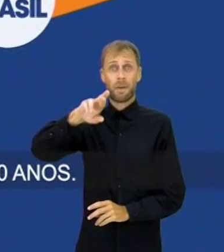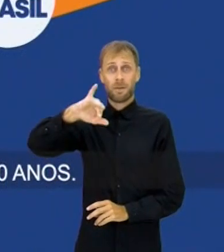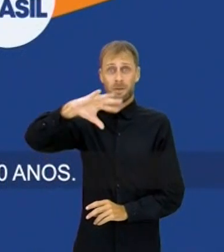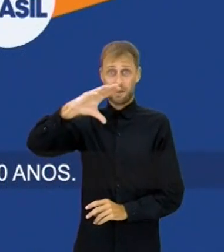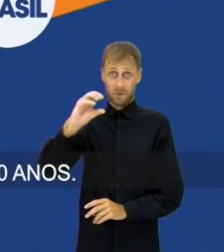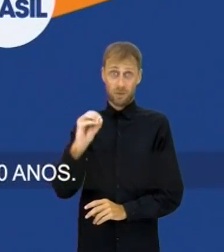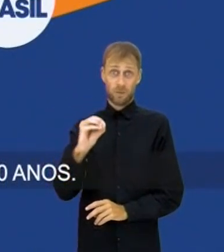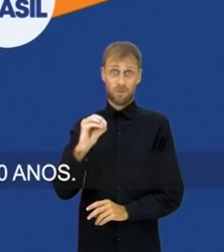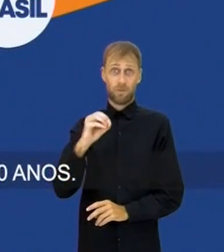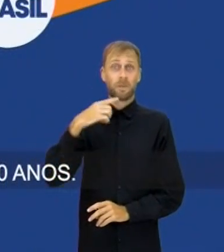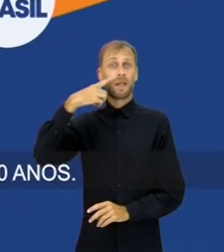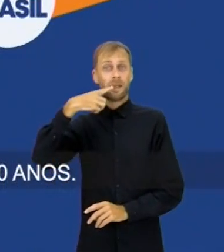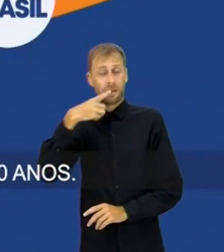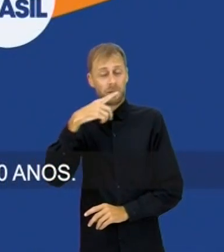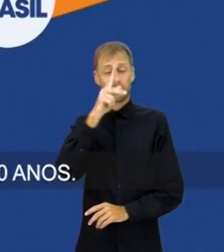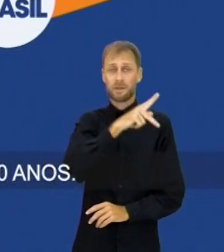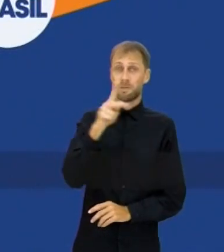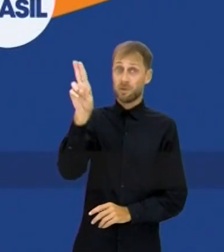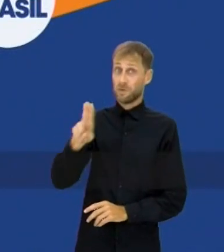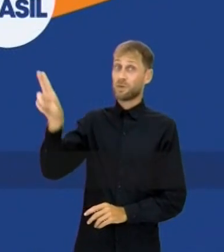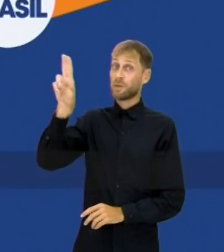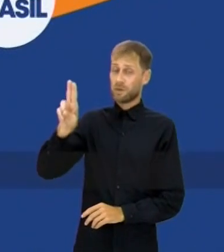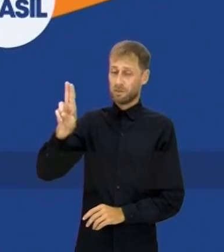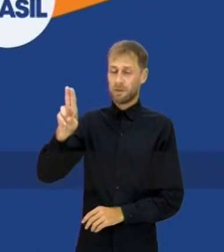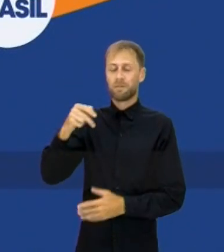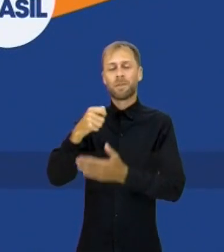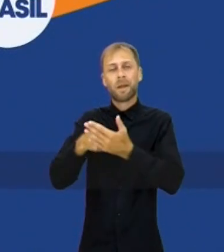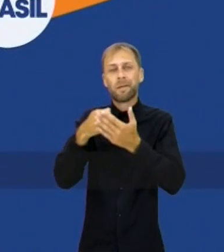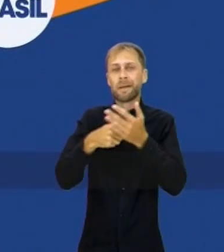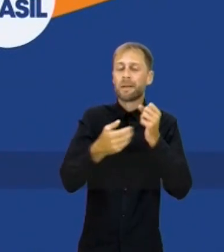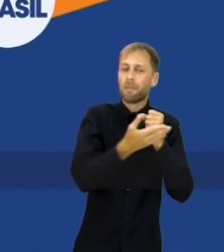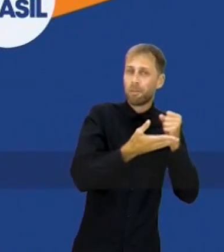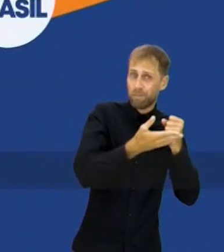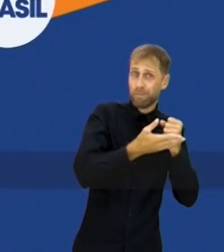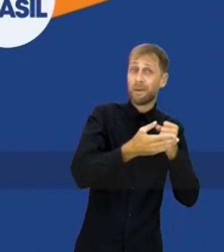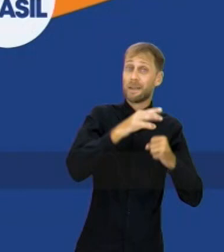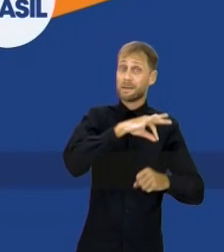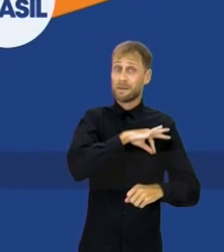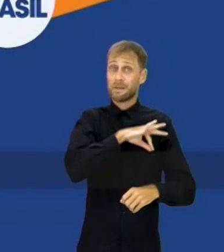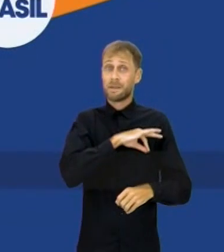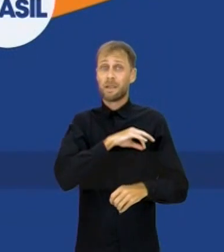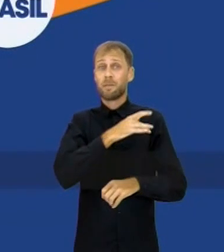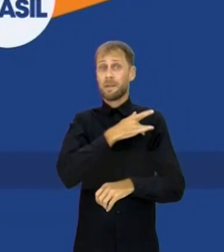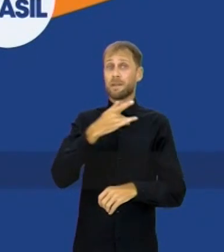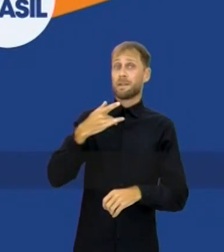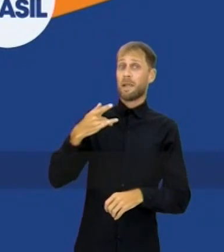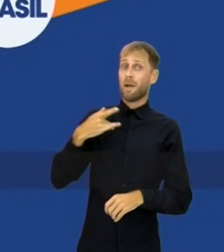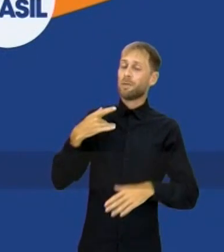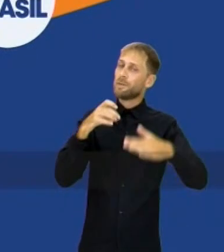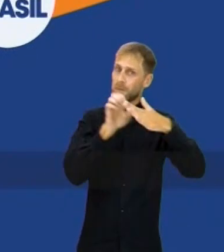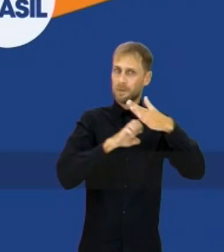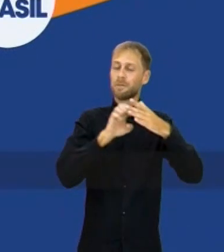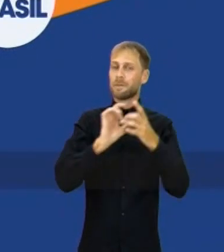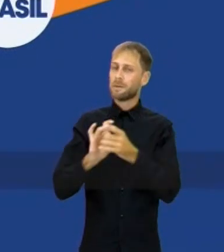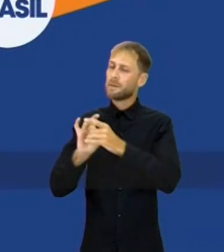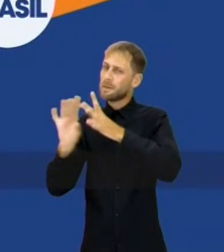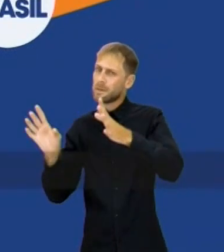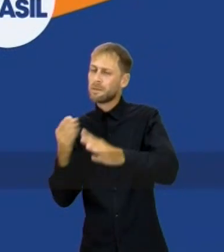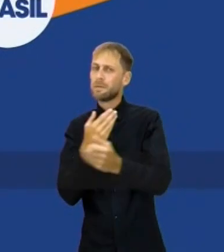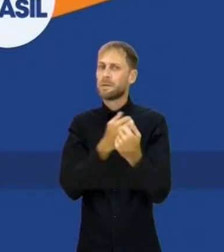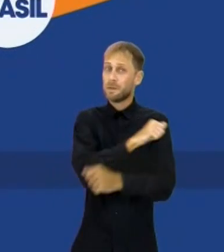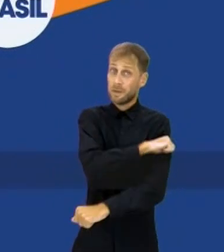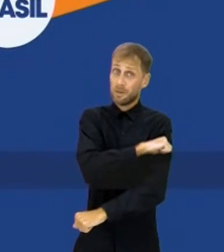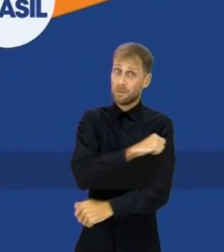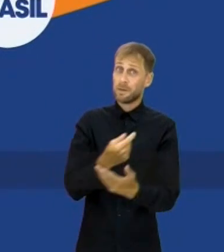dentista, professor universitário há 20 anos. Vou defender o piso salarial para a saúde e a liberação de microcrédito para profissionais liberais e estudantes.